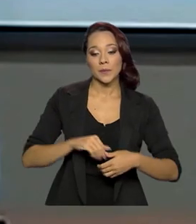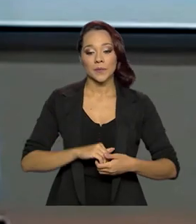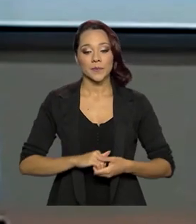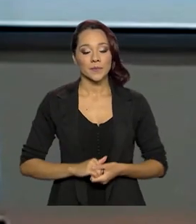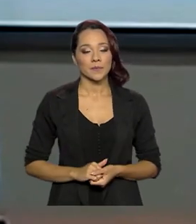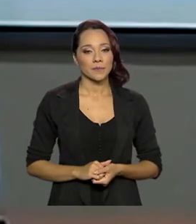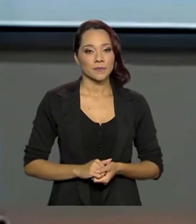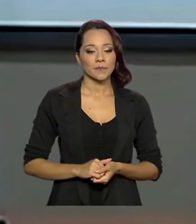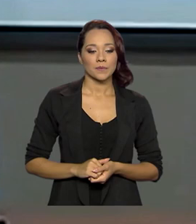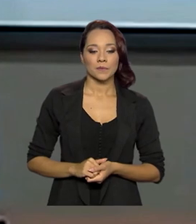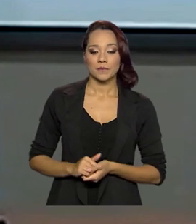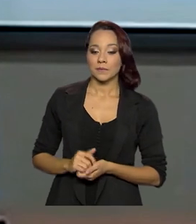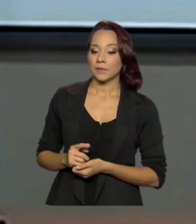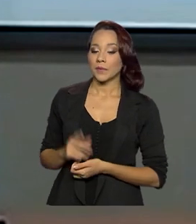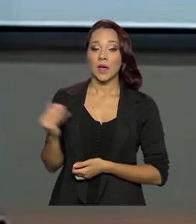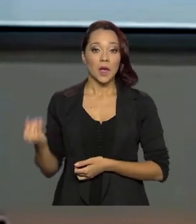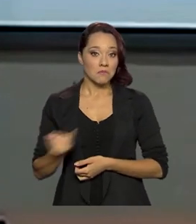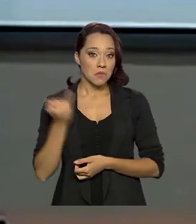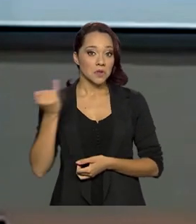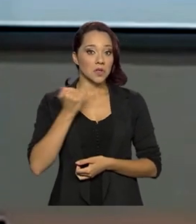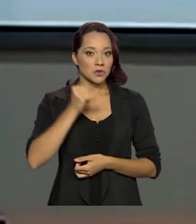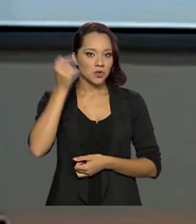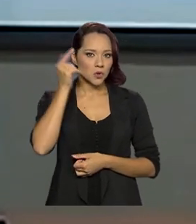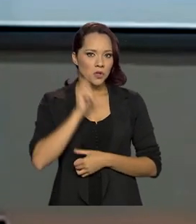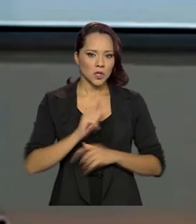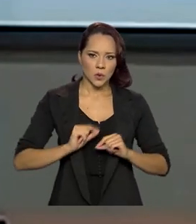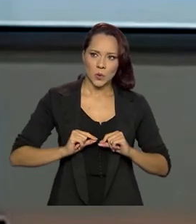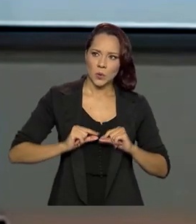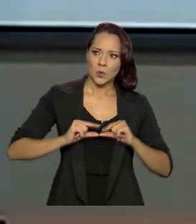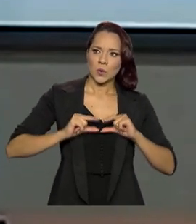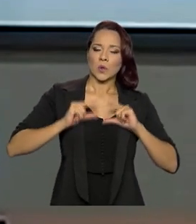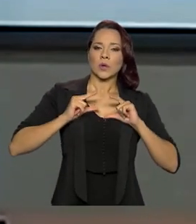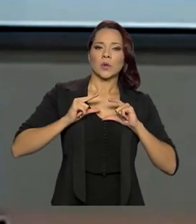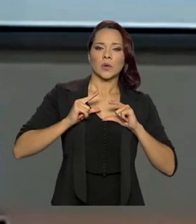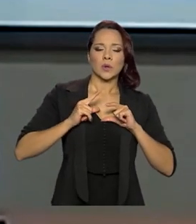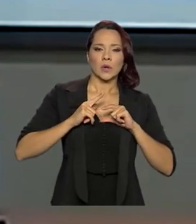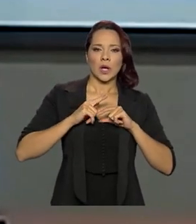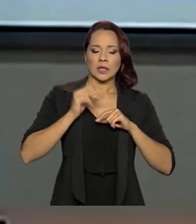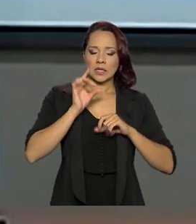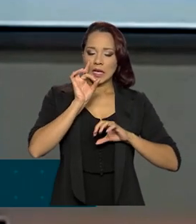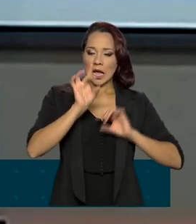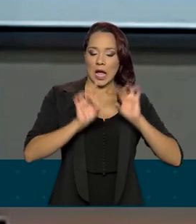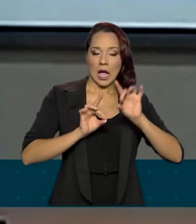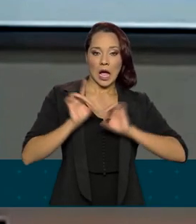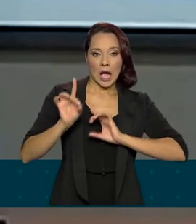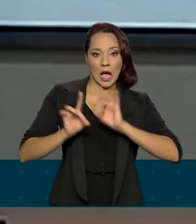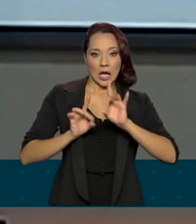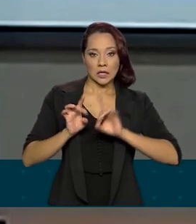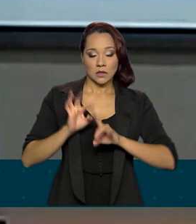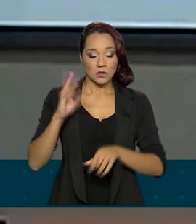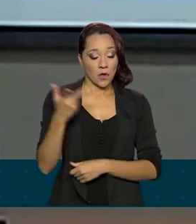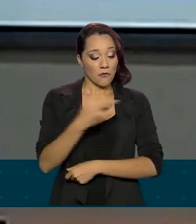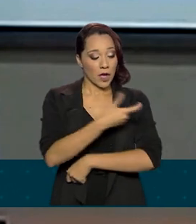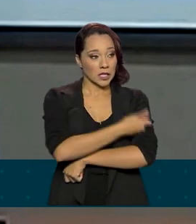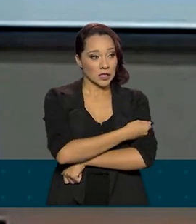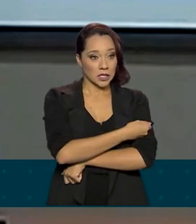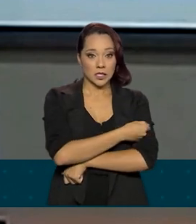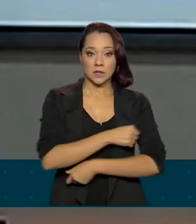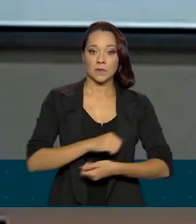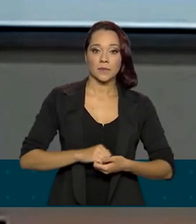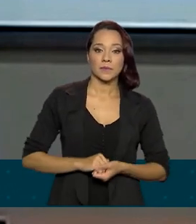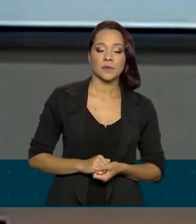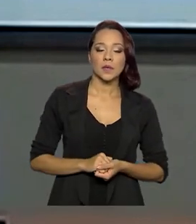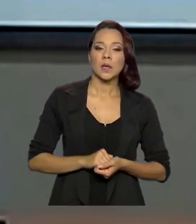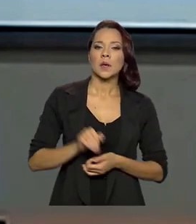É importante que nós consigamos subir as respostas de cada um dos que tomam essas vacinas